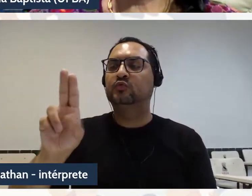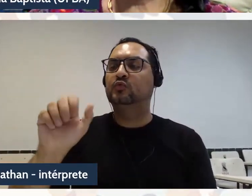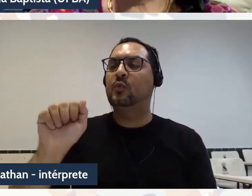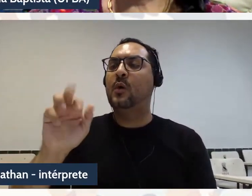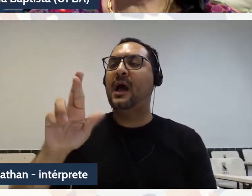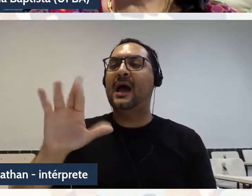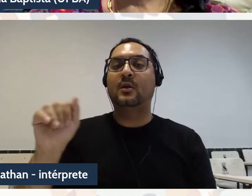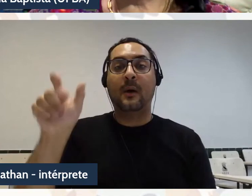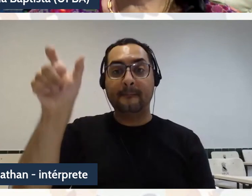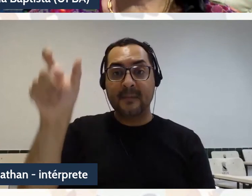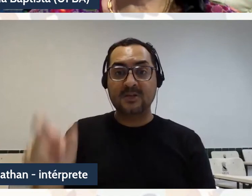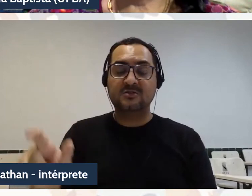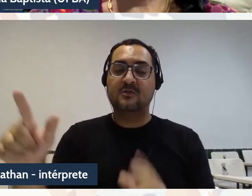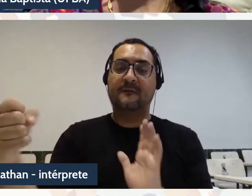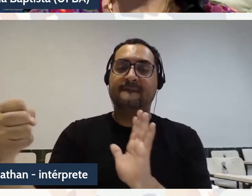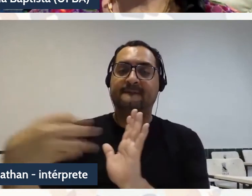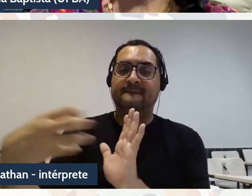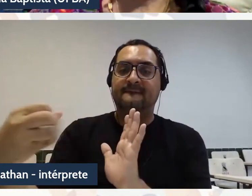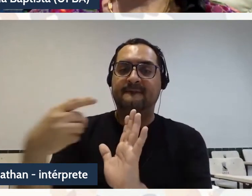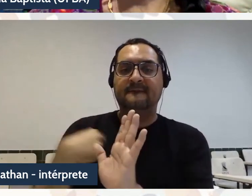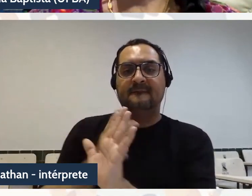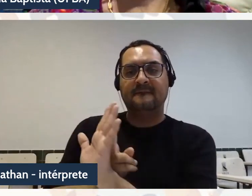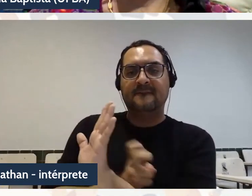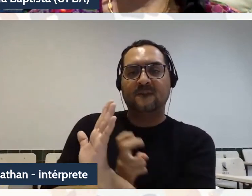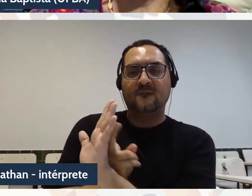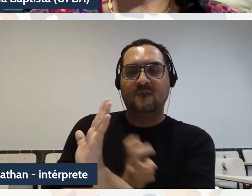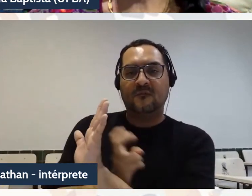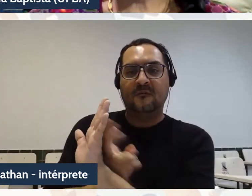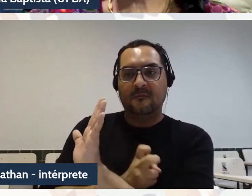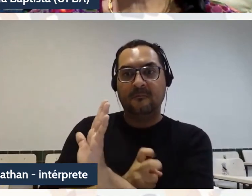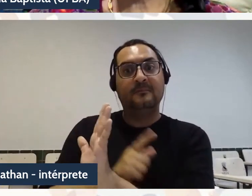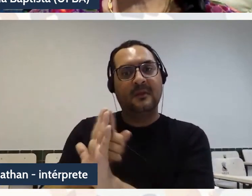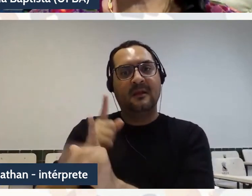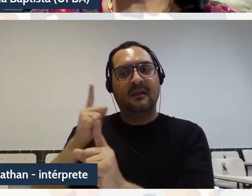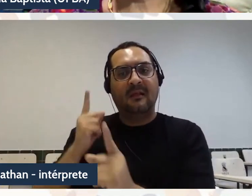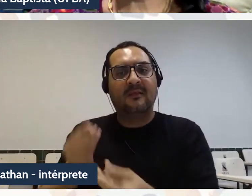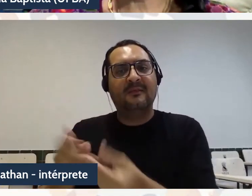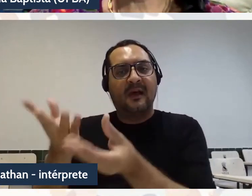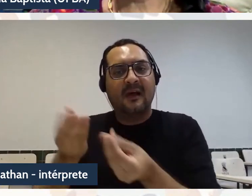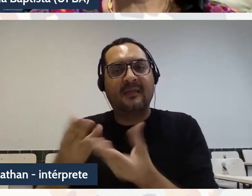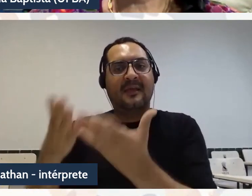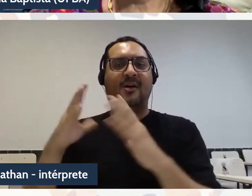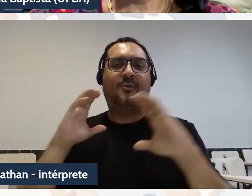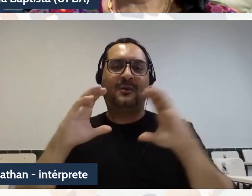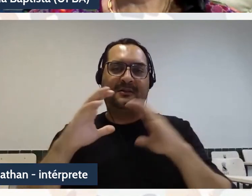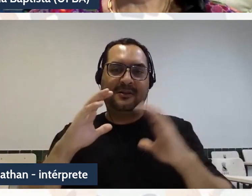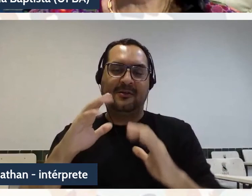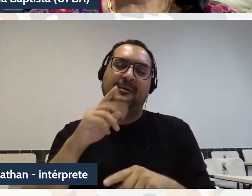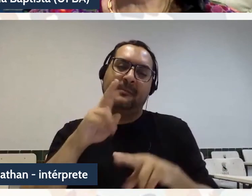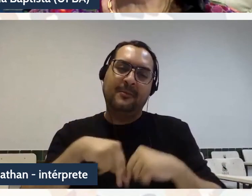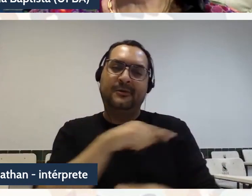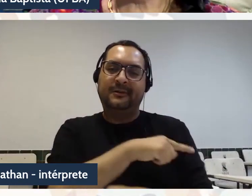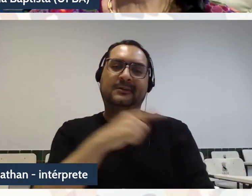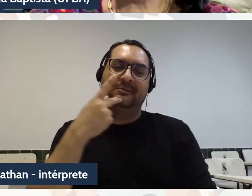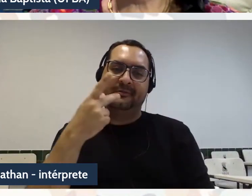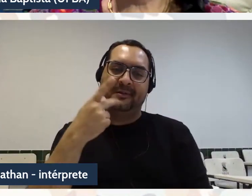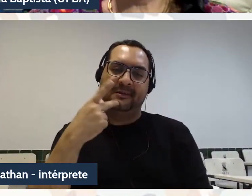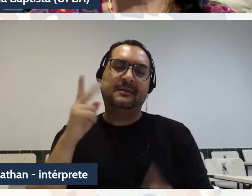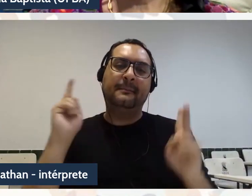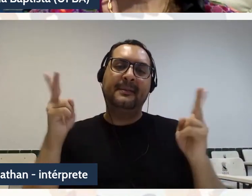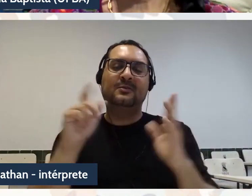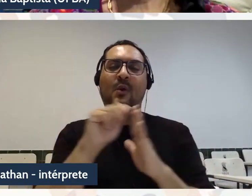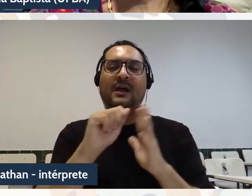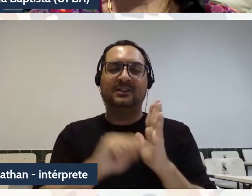reafirmando uma causalidade circular da comunicação, que é o que o Banveniste destaca muito bem lá no seu